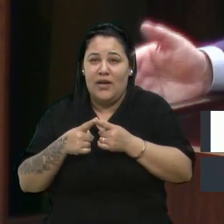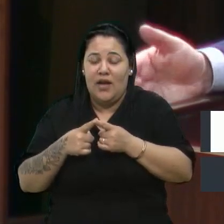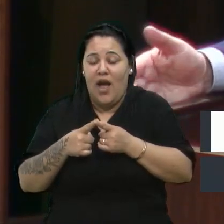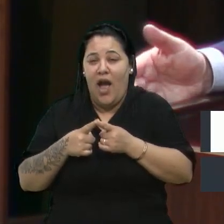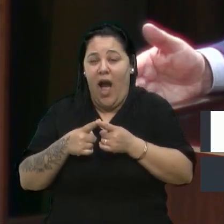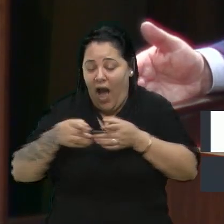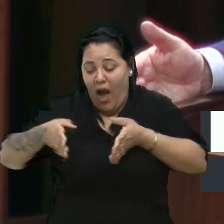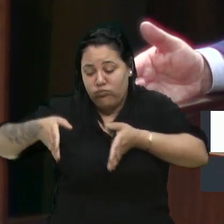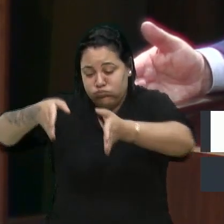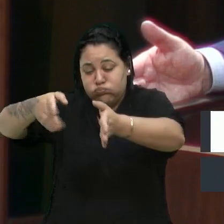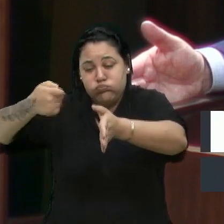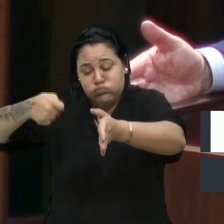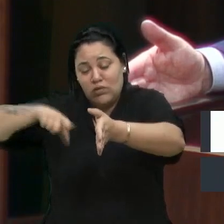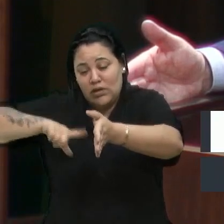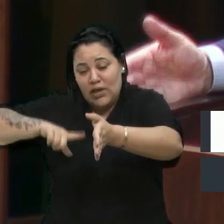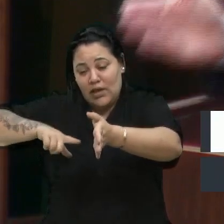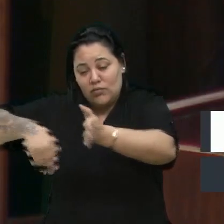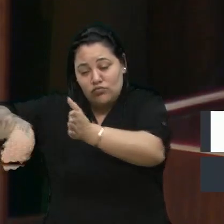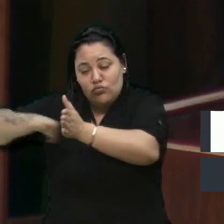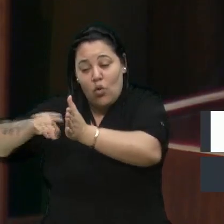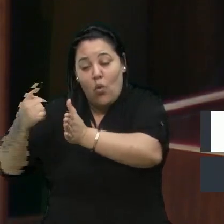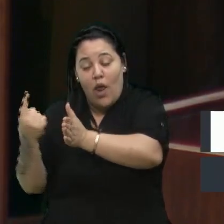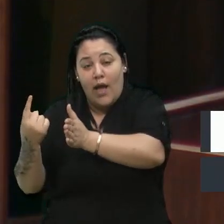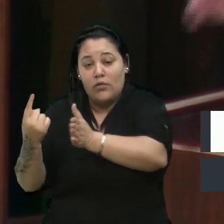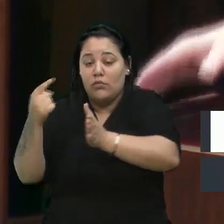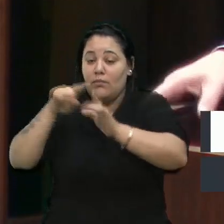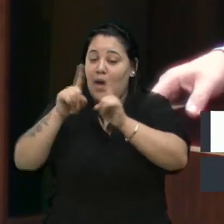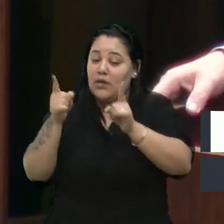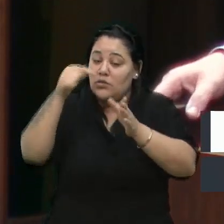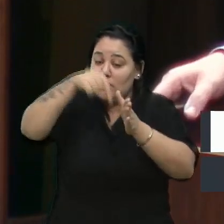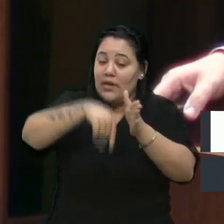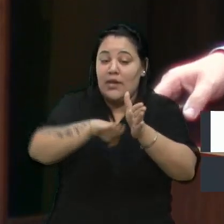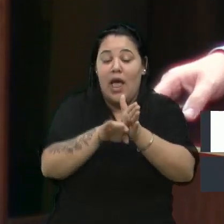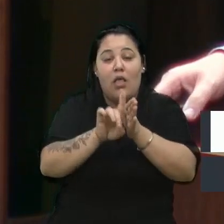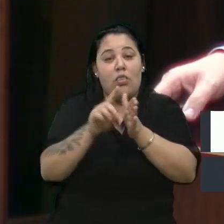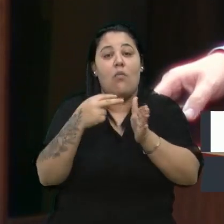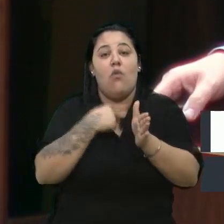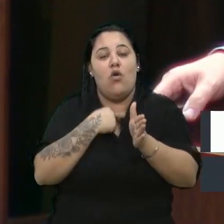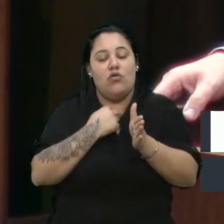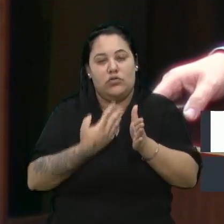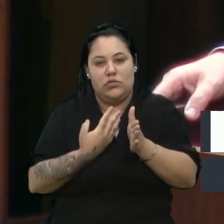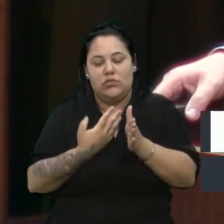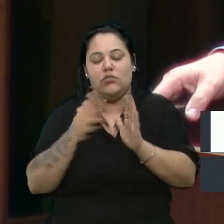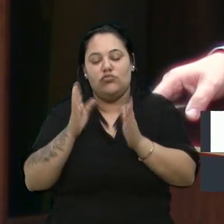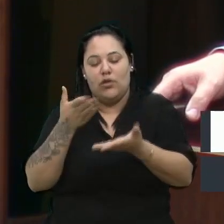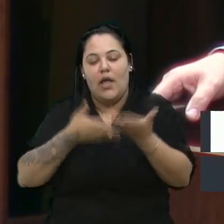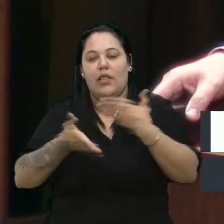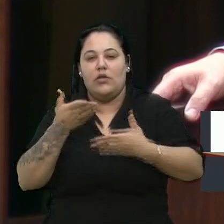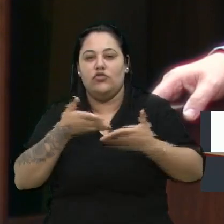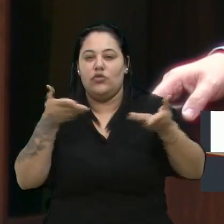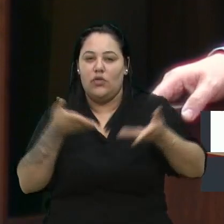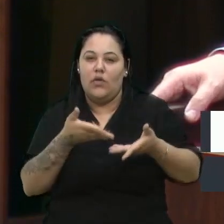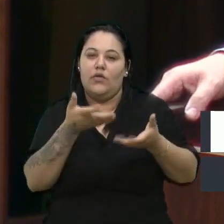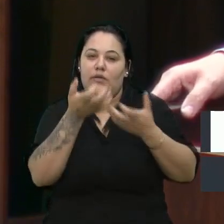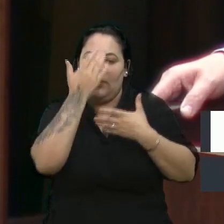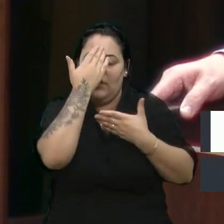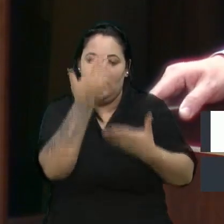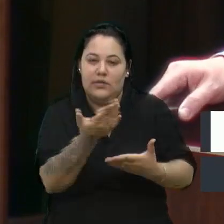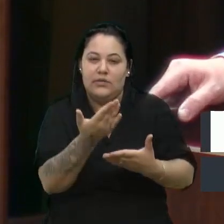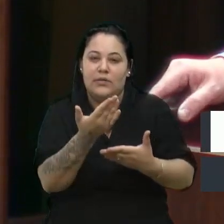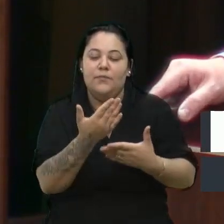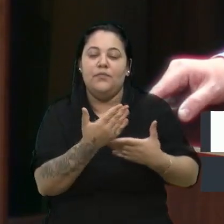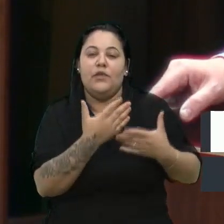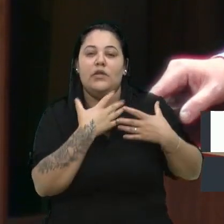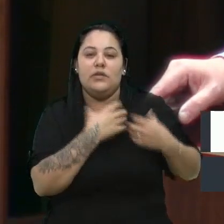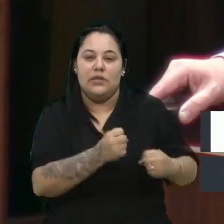estacionamento de um lado, mas do outro não, então foi atendida. E aqui eu gostaria de agradecer à Secretaria de Trânsito,